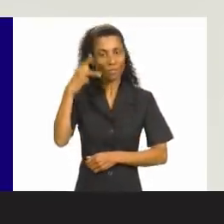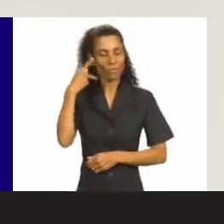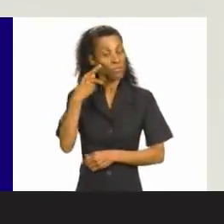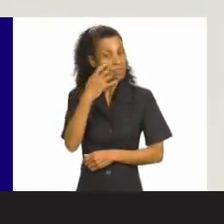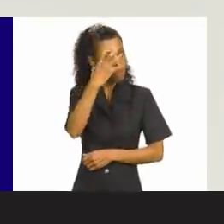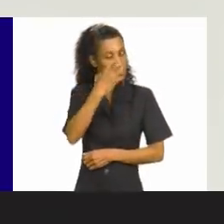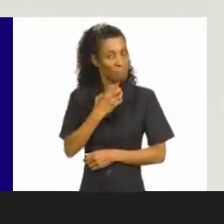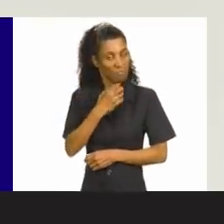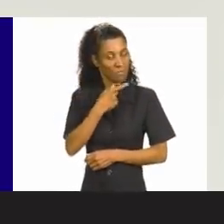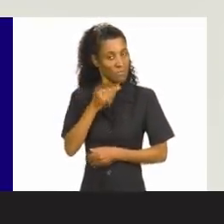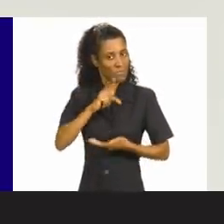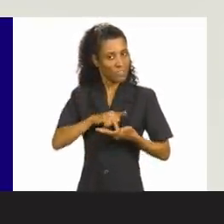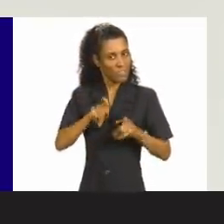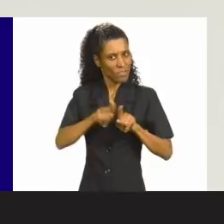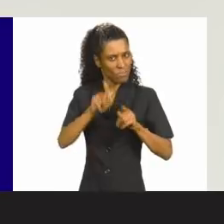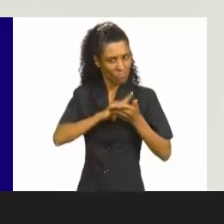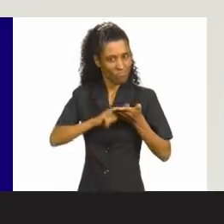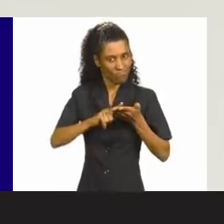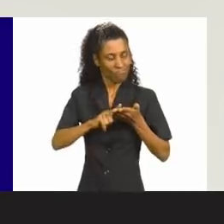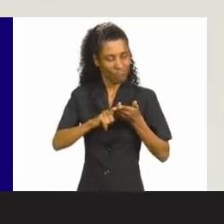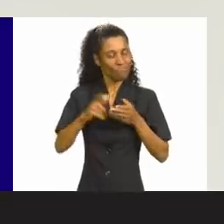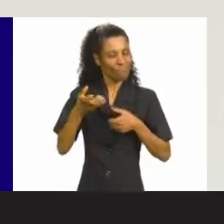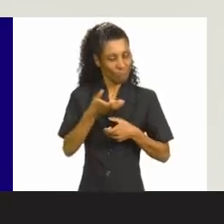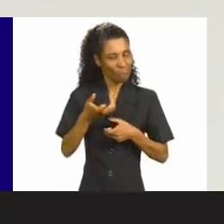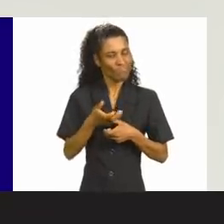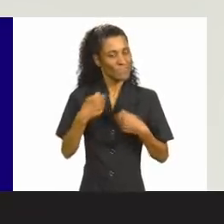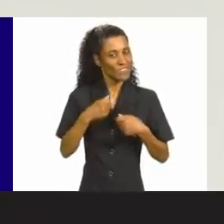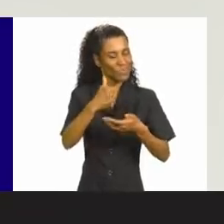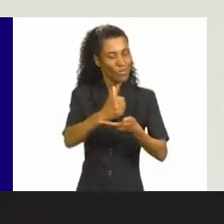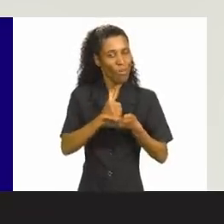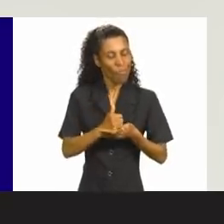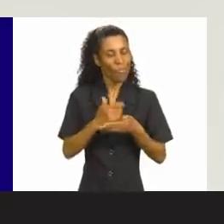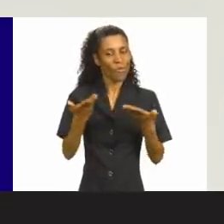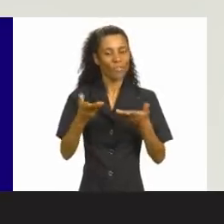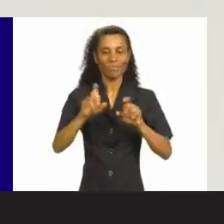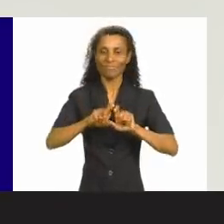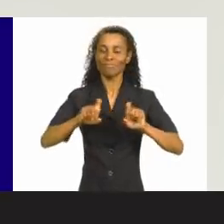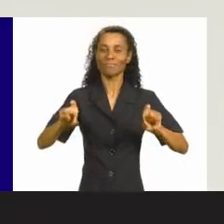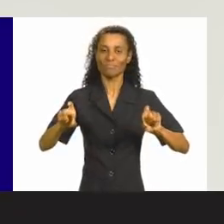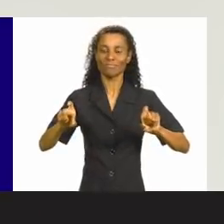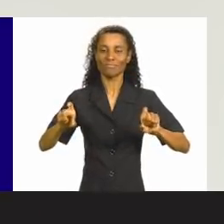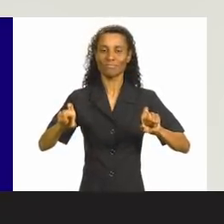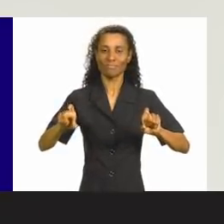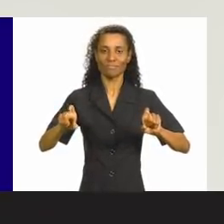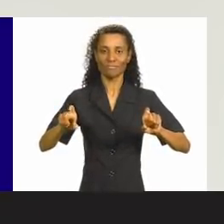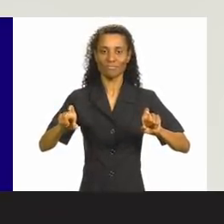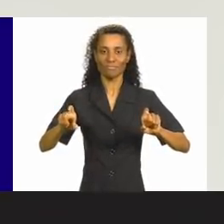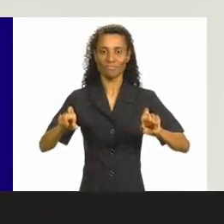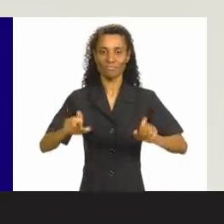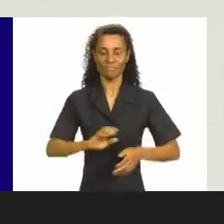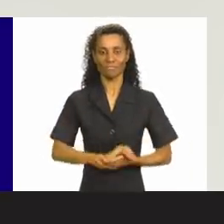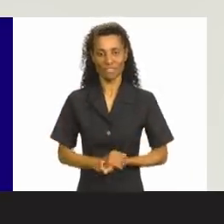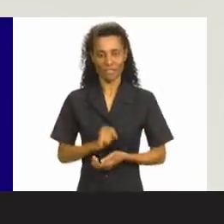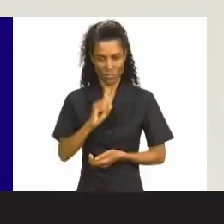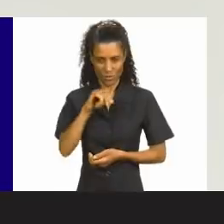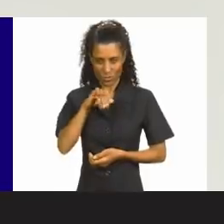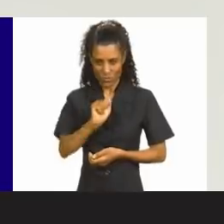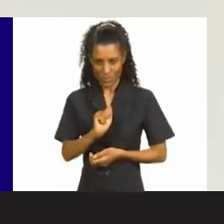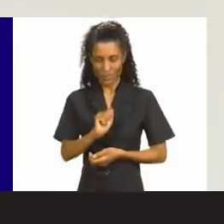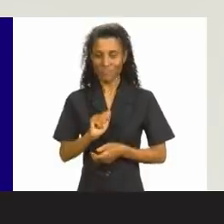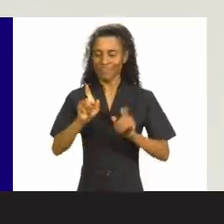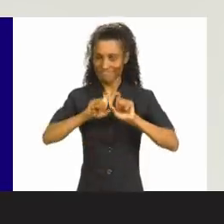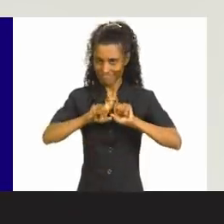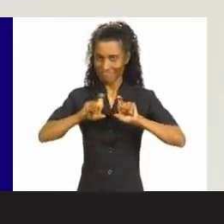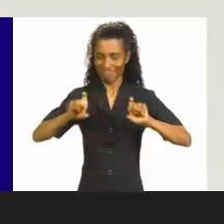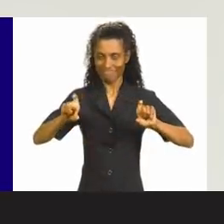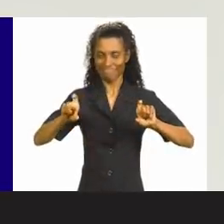por uma política séria, honesta e limpa. Bombeiro Bianchini, pede o teu apoio nas seleções, número 22999. Sou